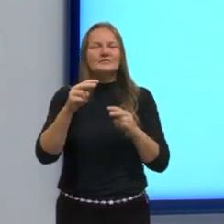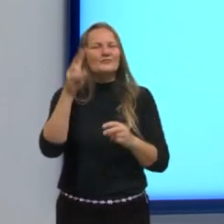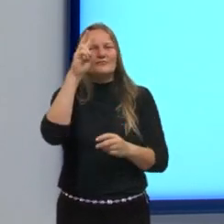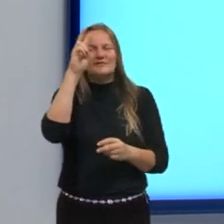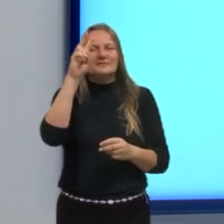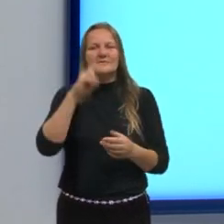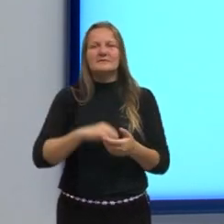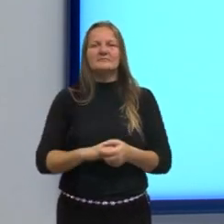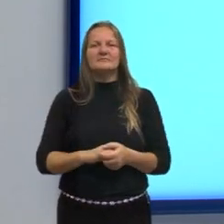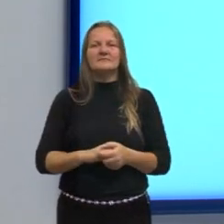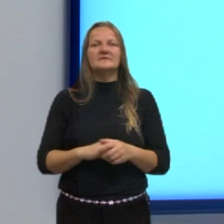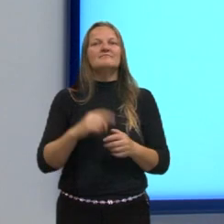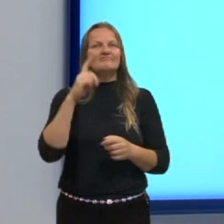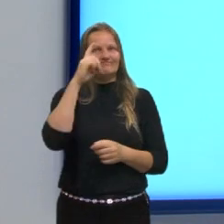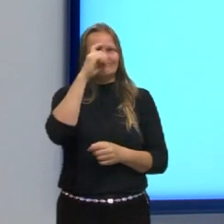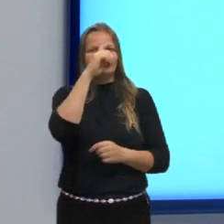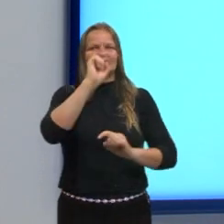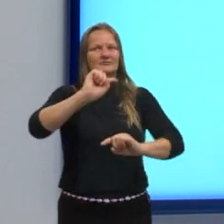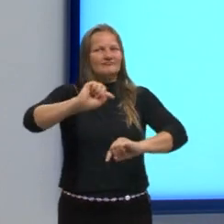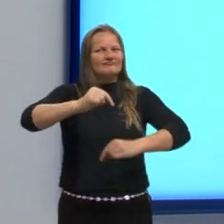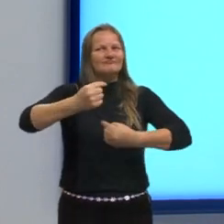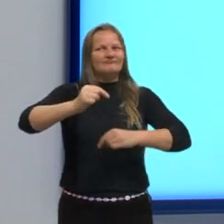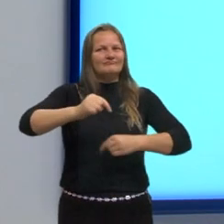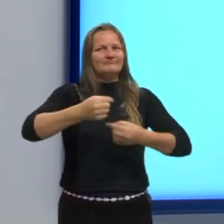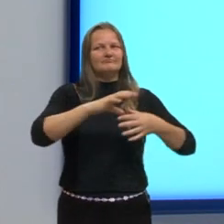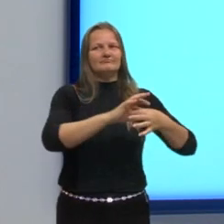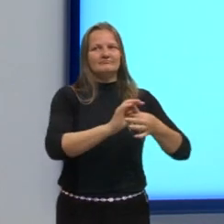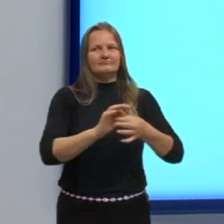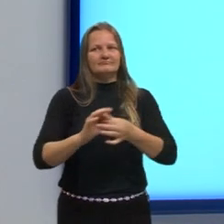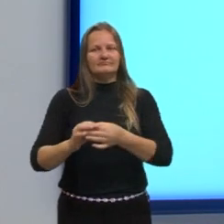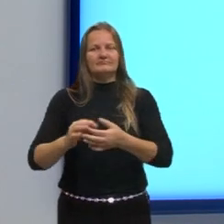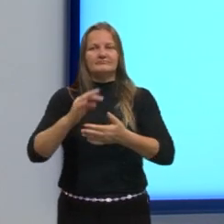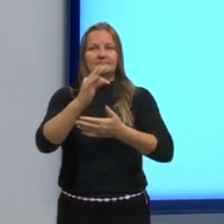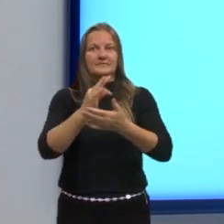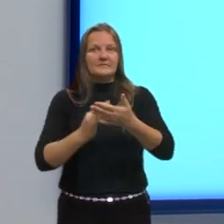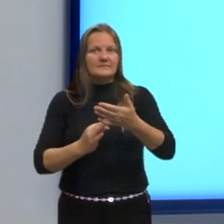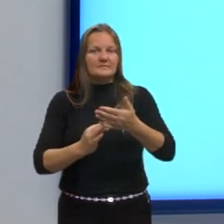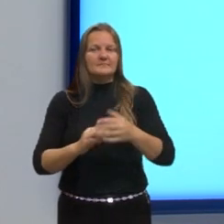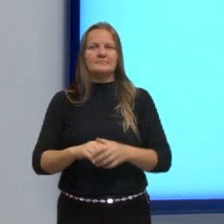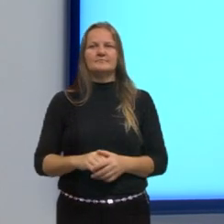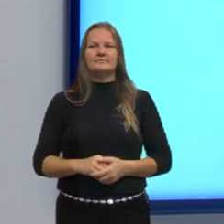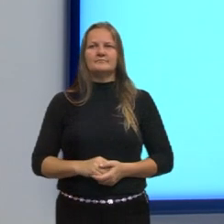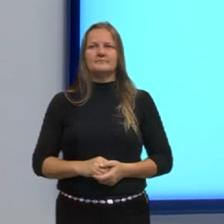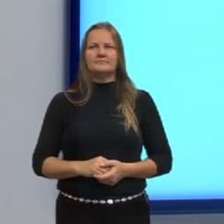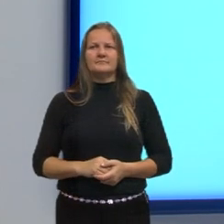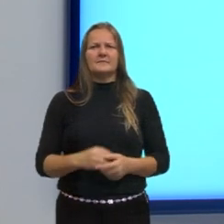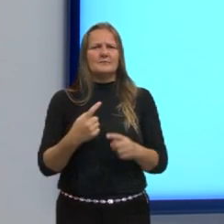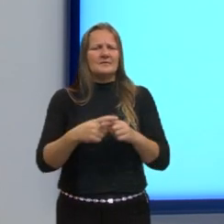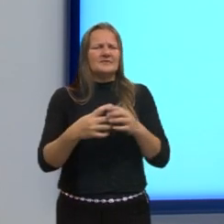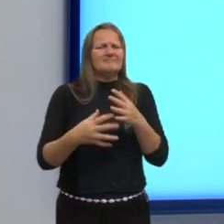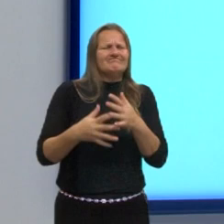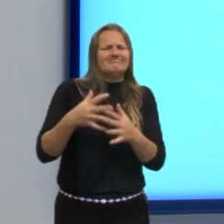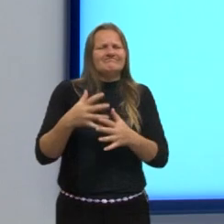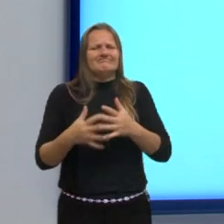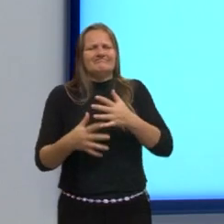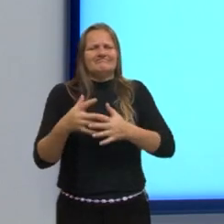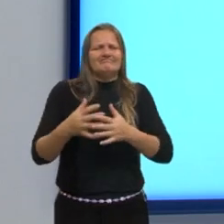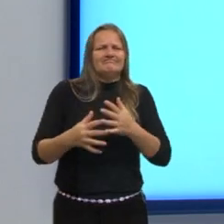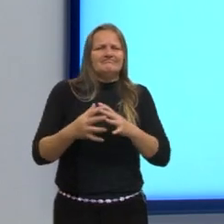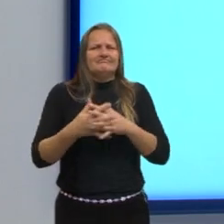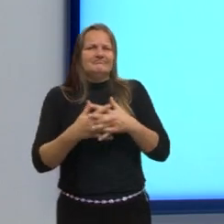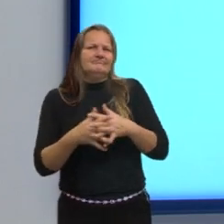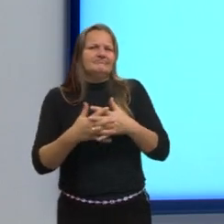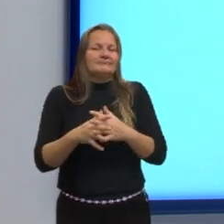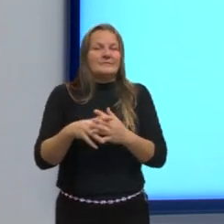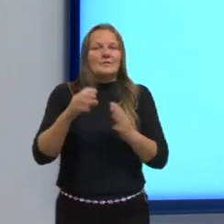lembra, fica mais difícil contextualizar e interpretar o texto. Porque daí já se perde e aí já não